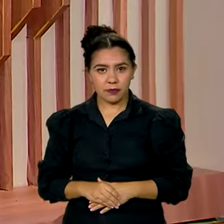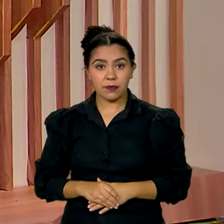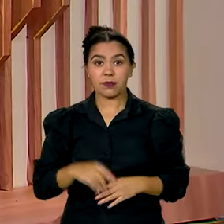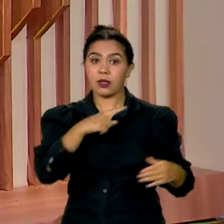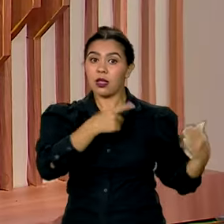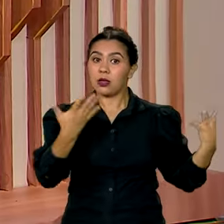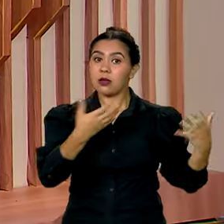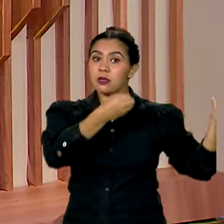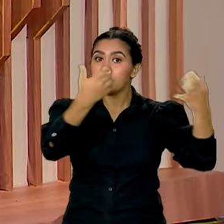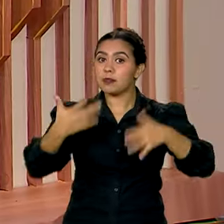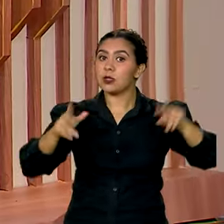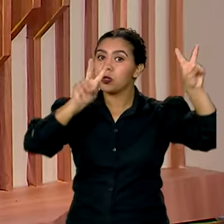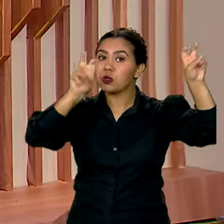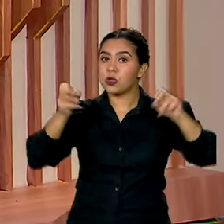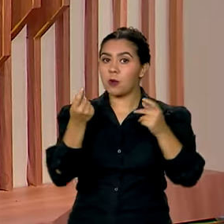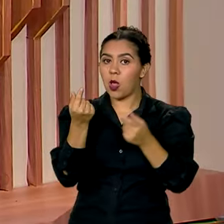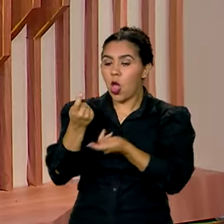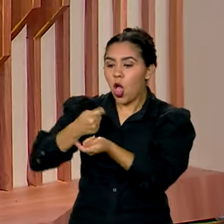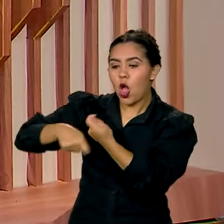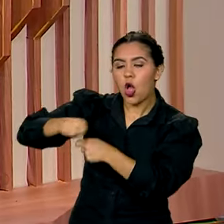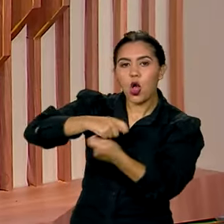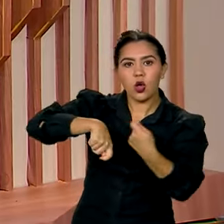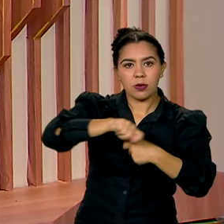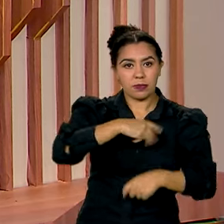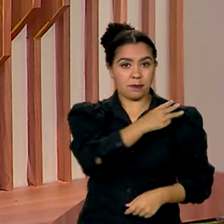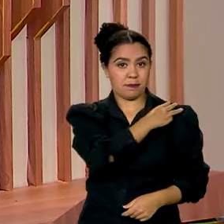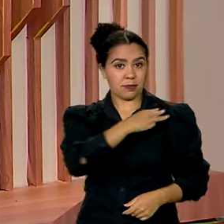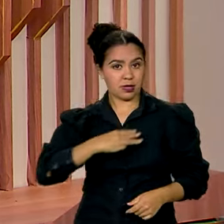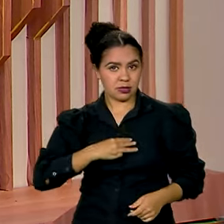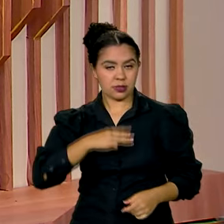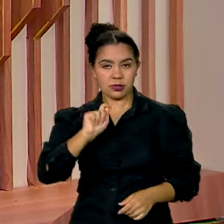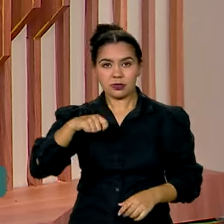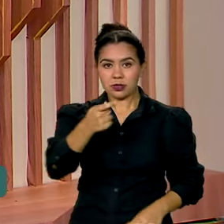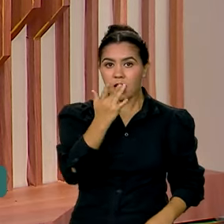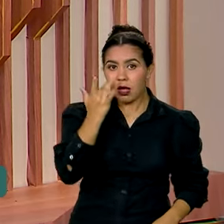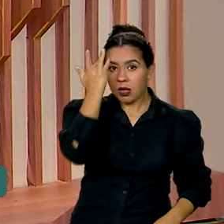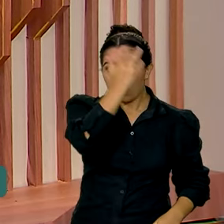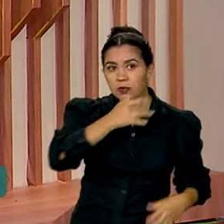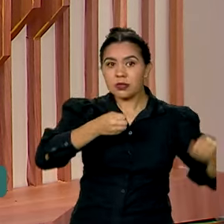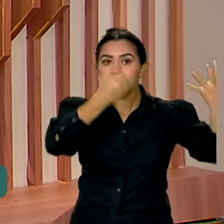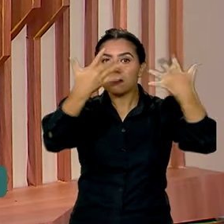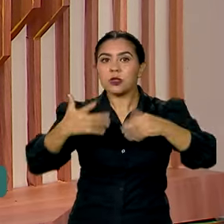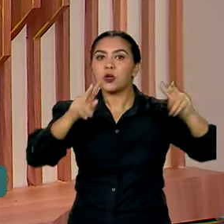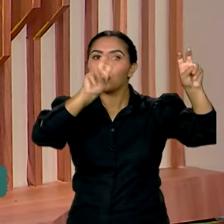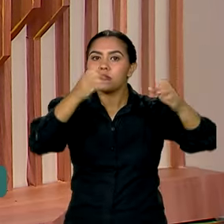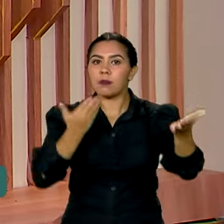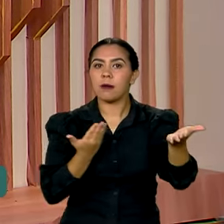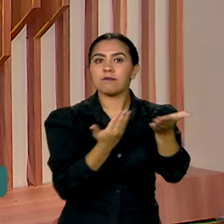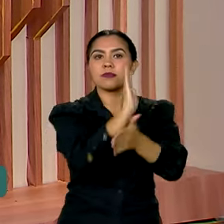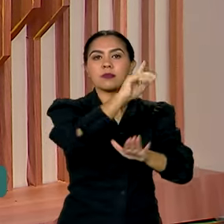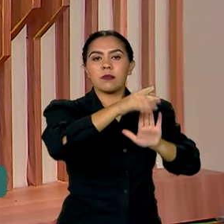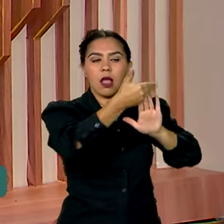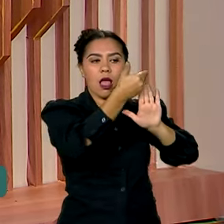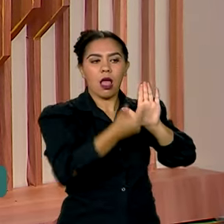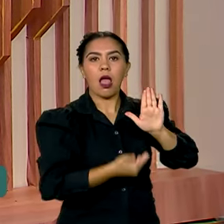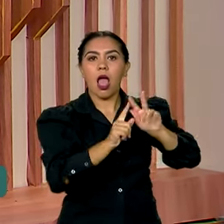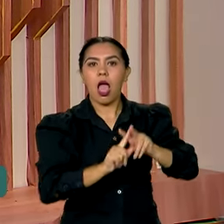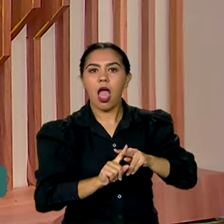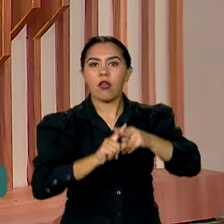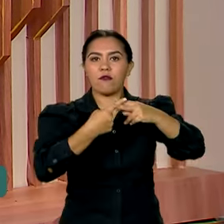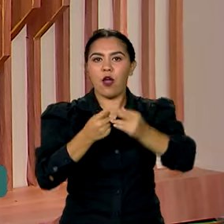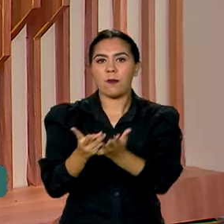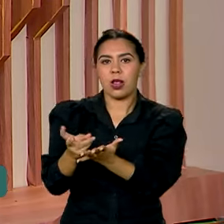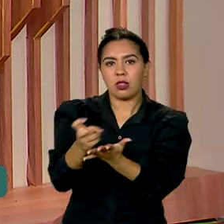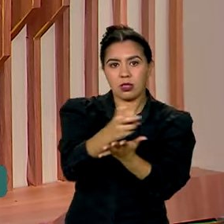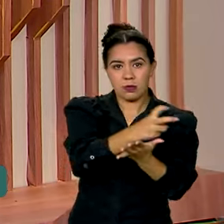Economia, agora o ministro Fernando Haddad falou sobre a regulamentação da reforma tributária e disse que a meta é